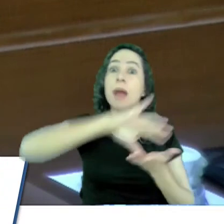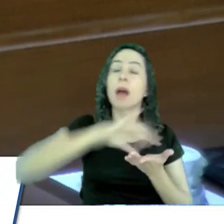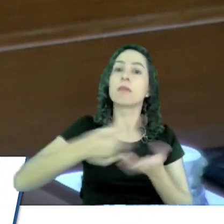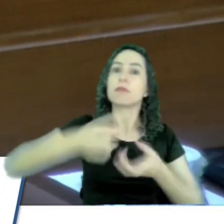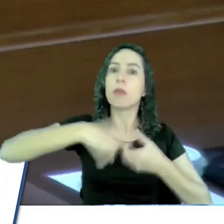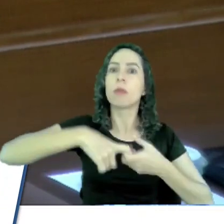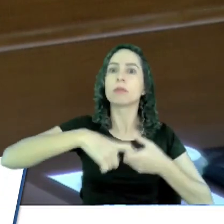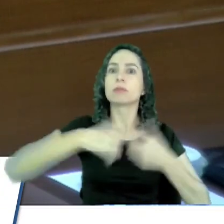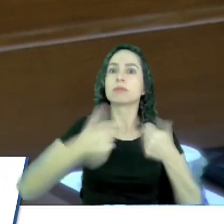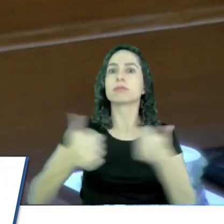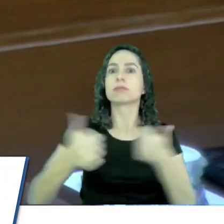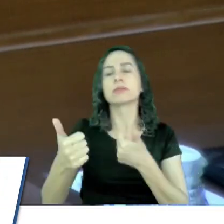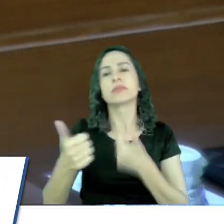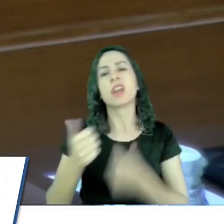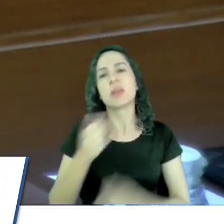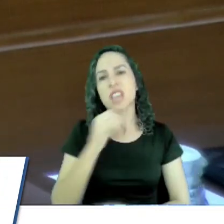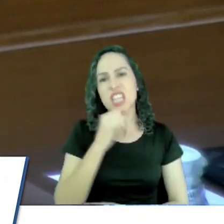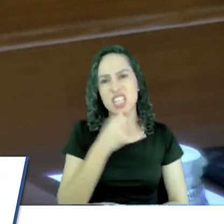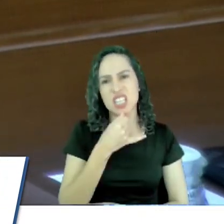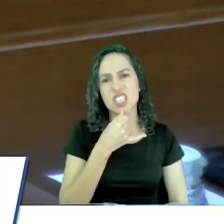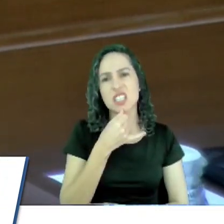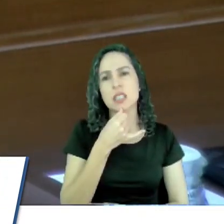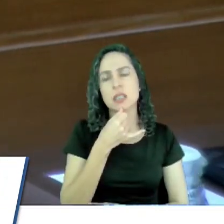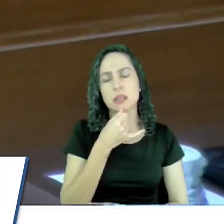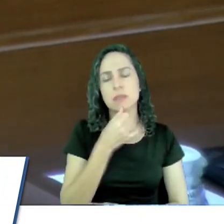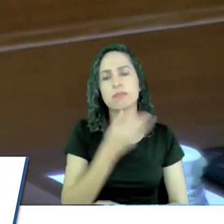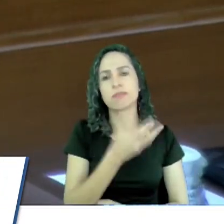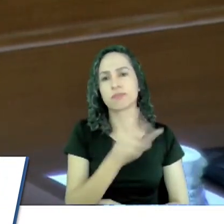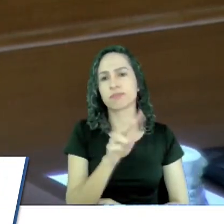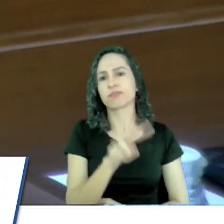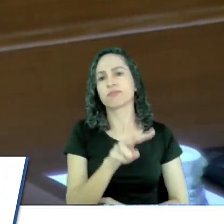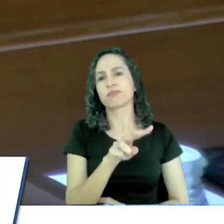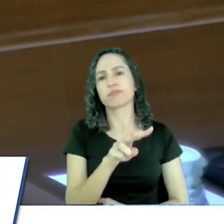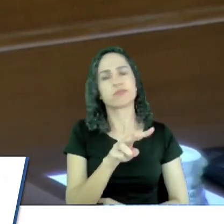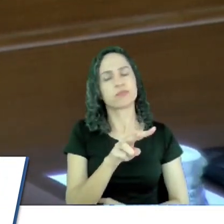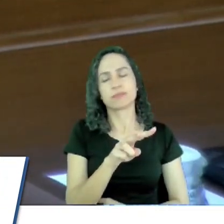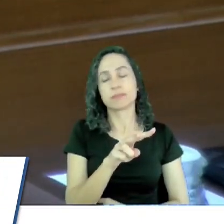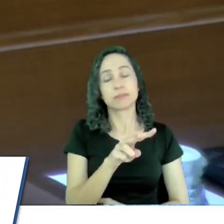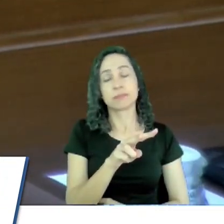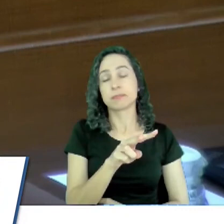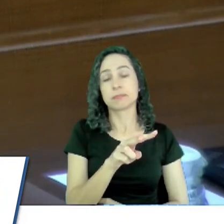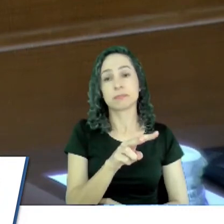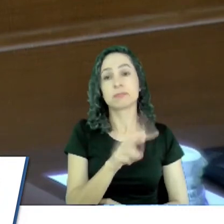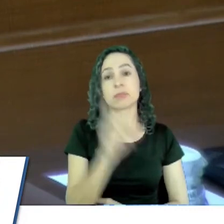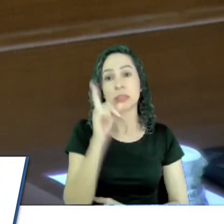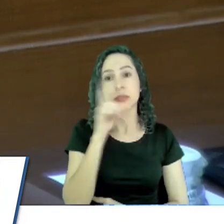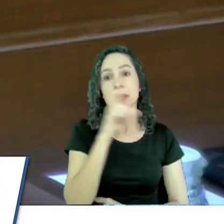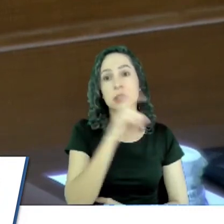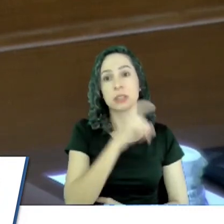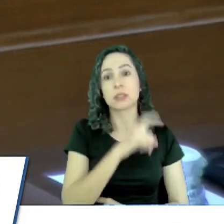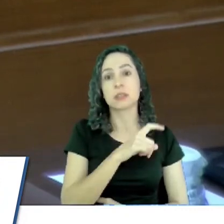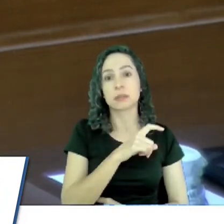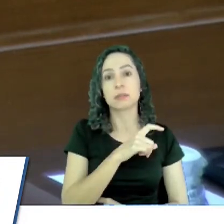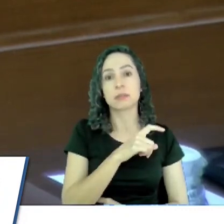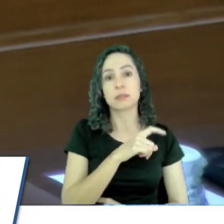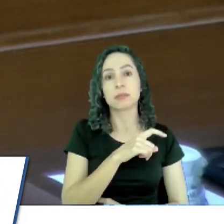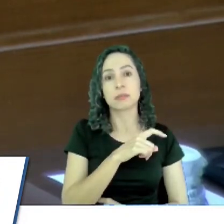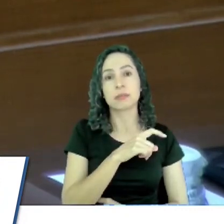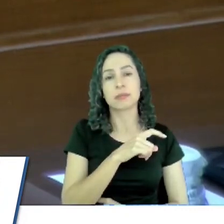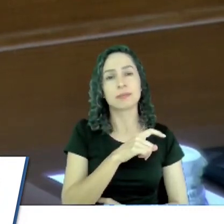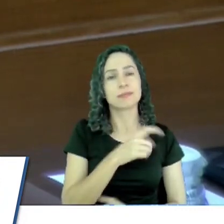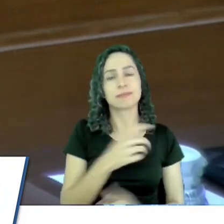infelizmente, aquilo virou uma situação muito difícil e a questão ali